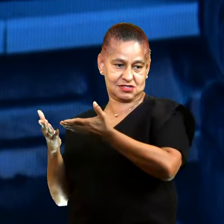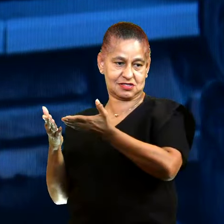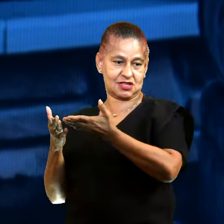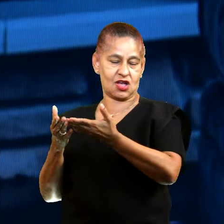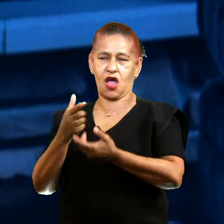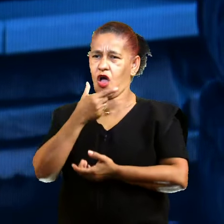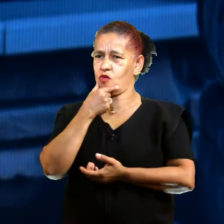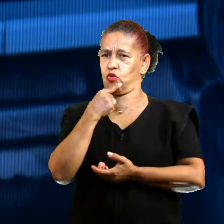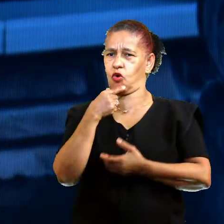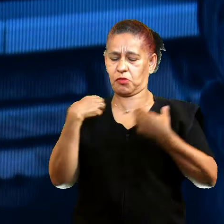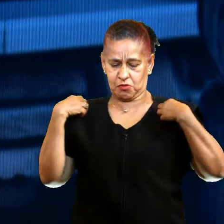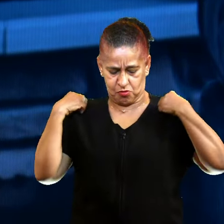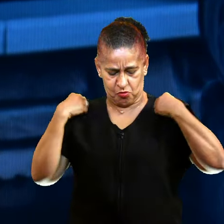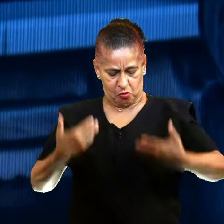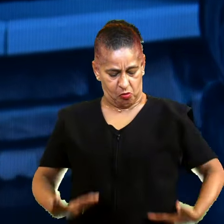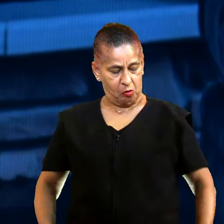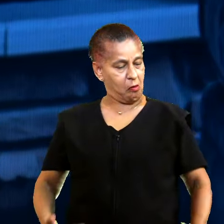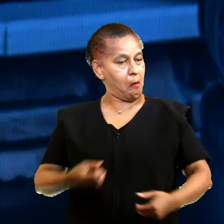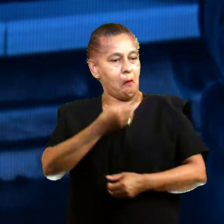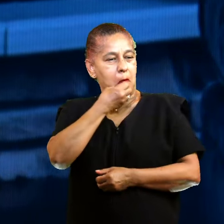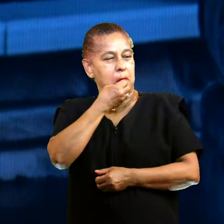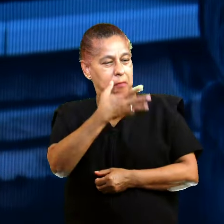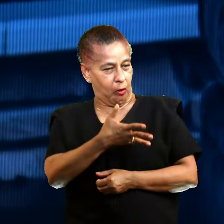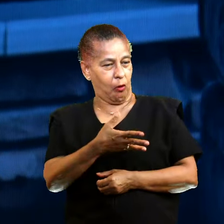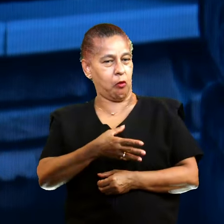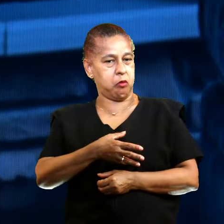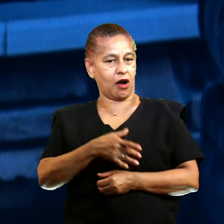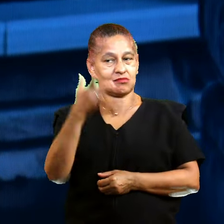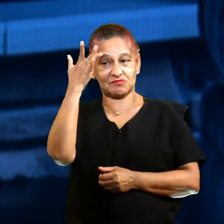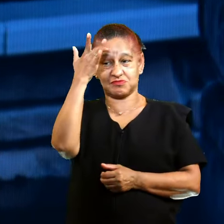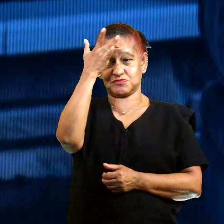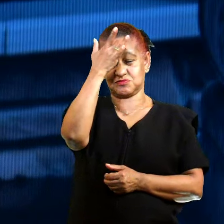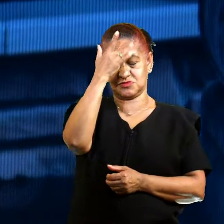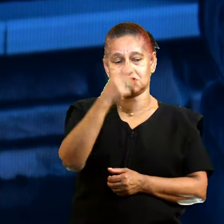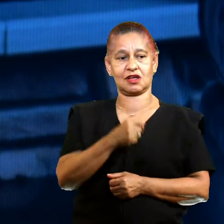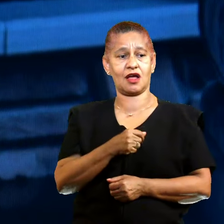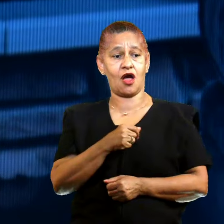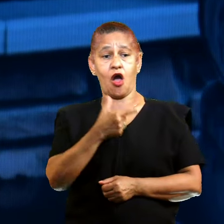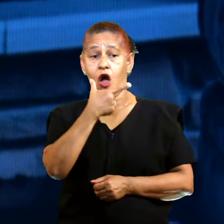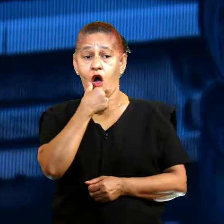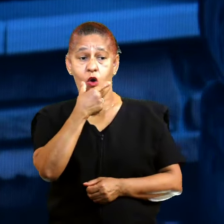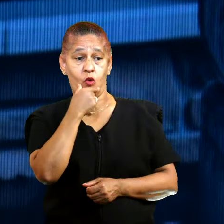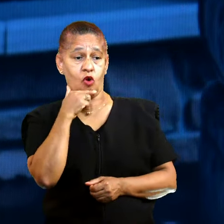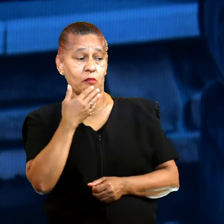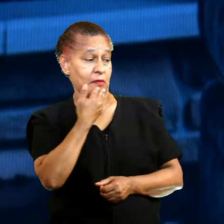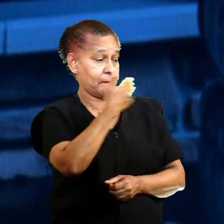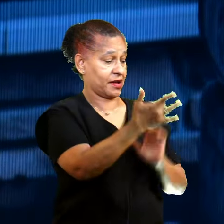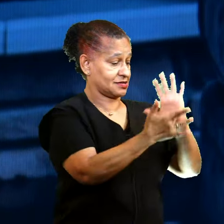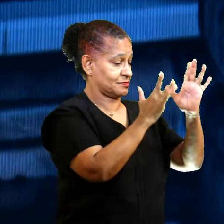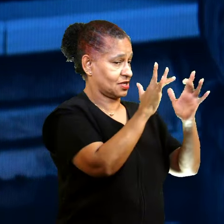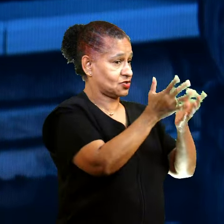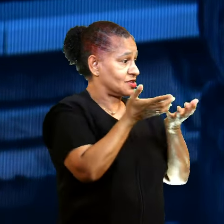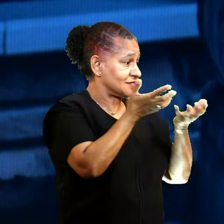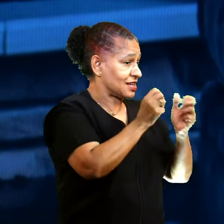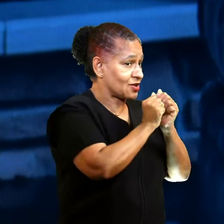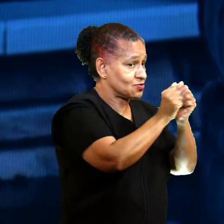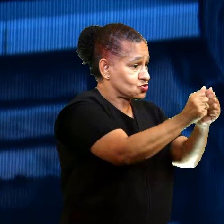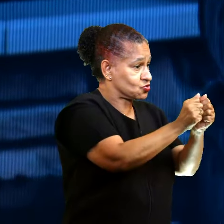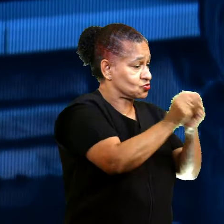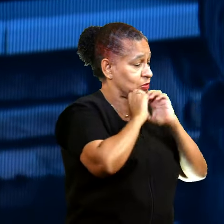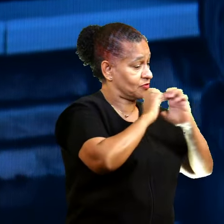vestido em perfeito juízo e Jesus está saindo da cidade e ele pede para ir com Jesus. E Jesus diz para ele, não.